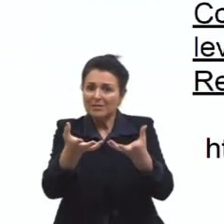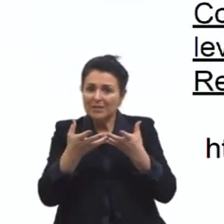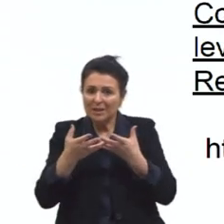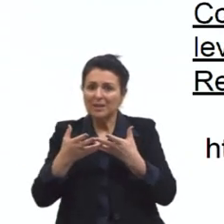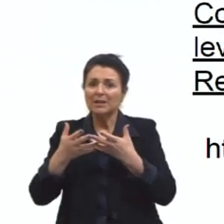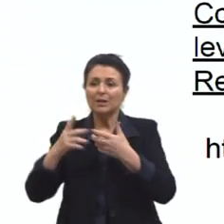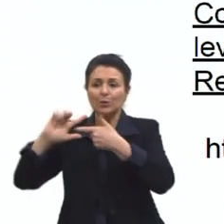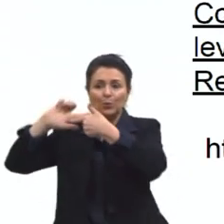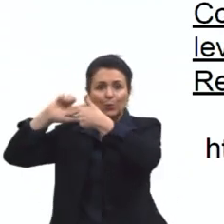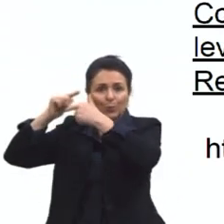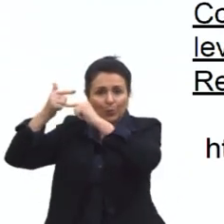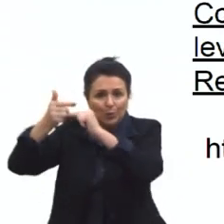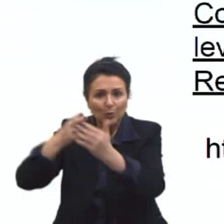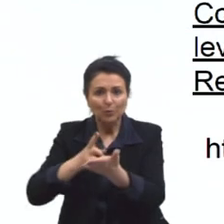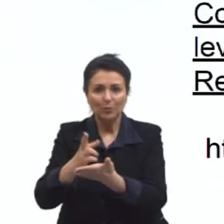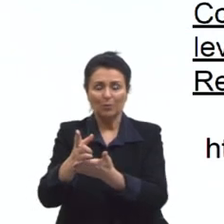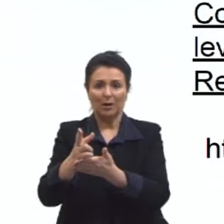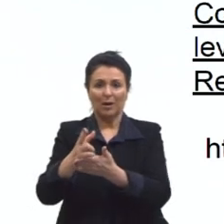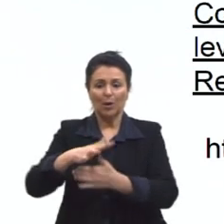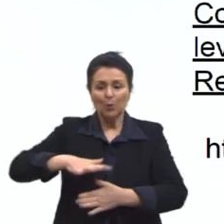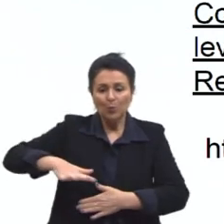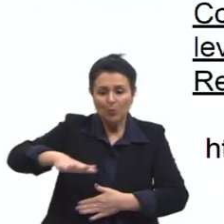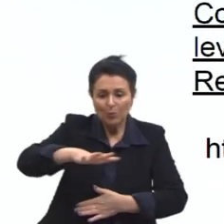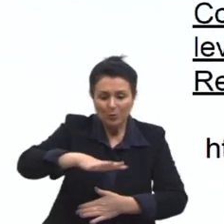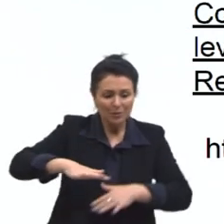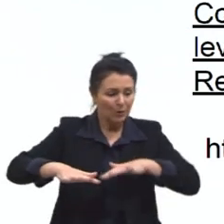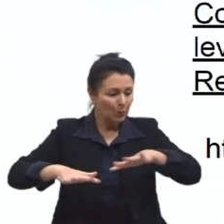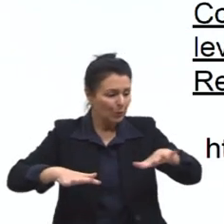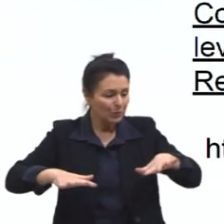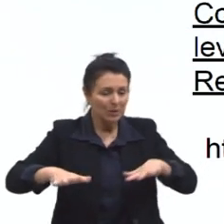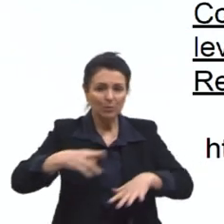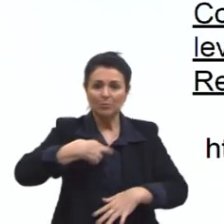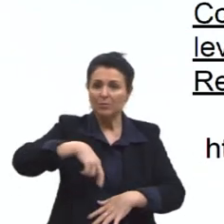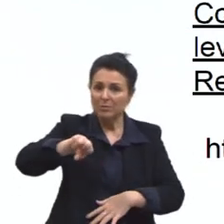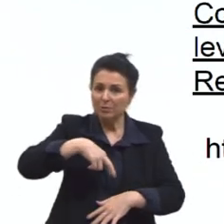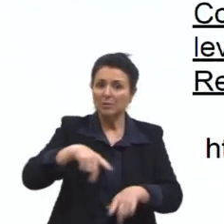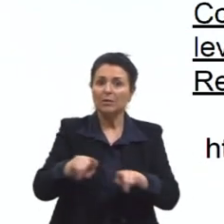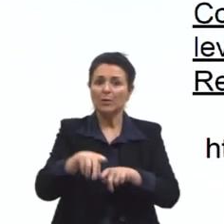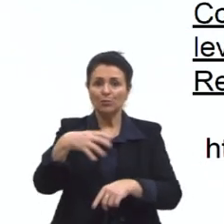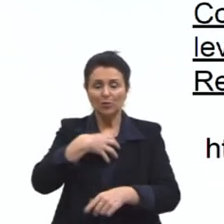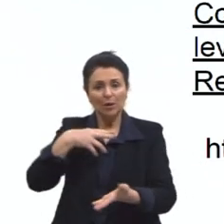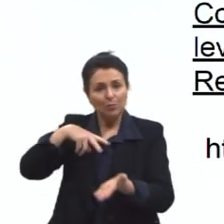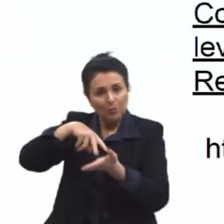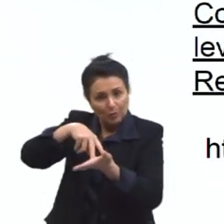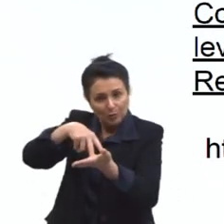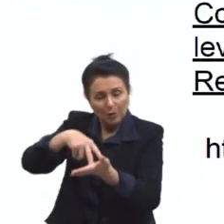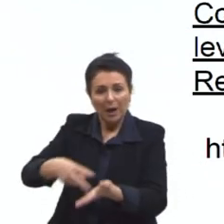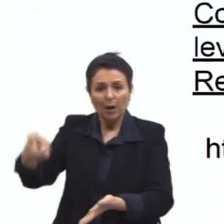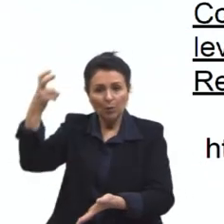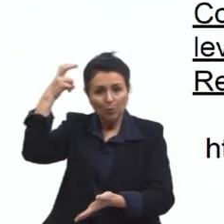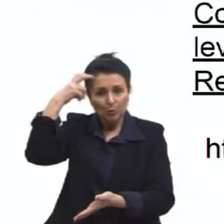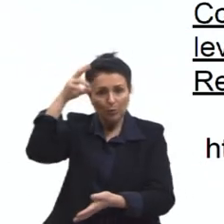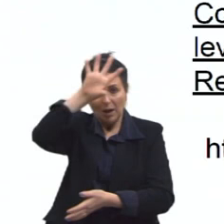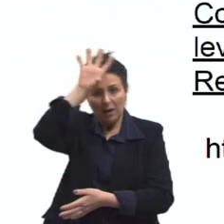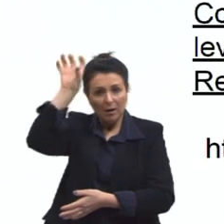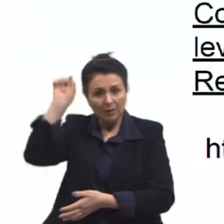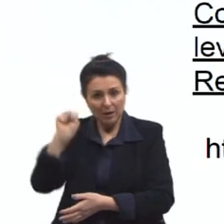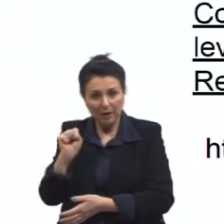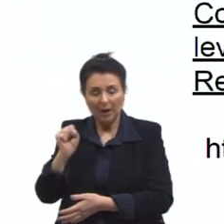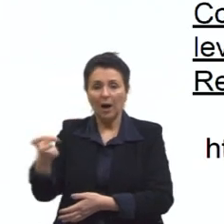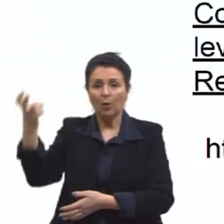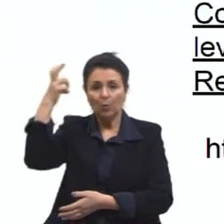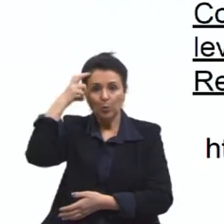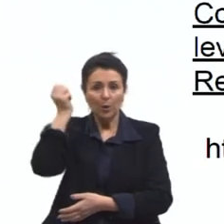ritos religiosos, eles também eram uma forma de resistência. A cultura africana, a cultura negra que a gente tem hoje em dia,